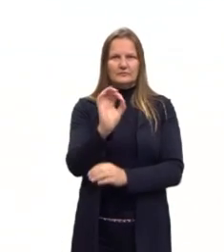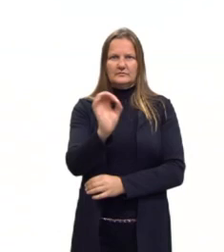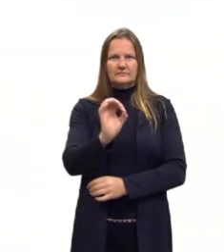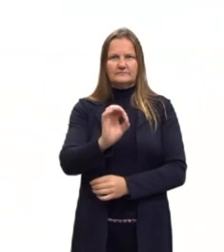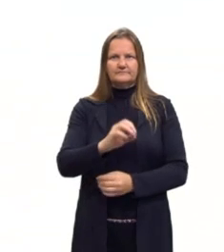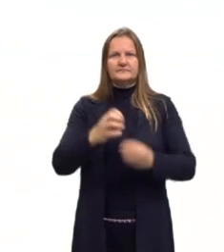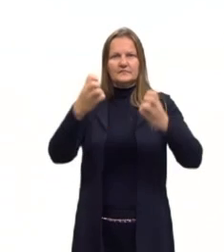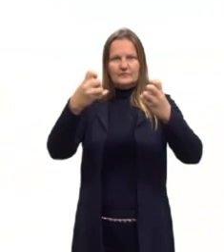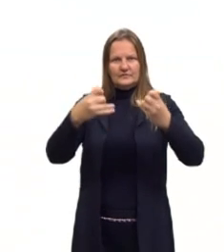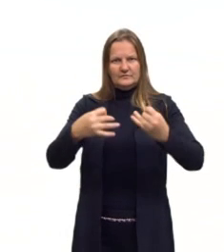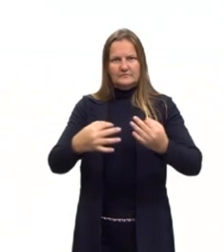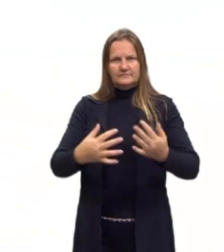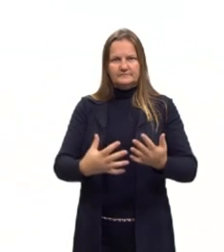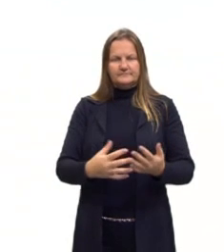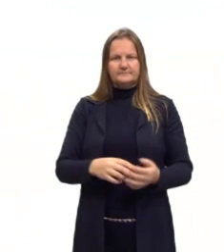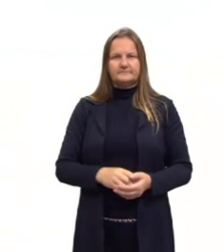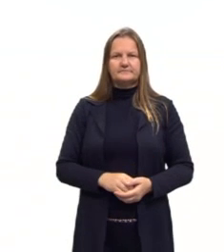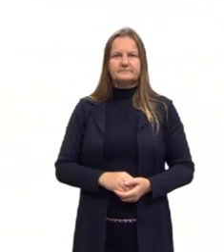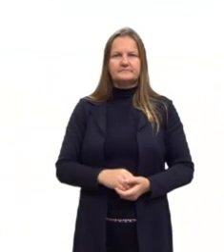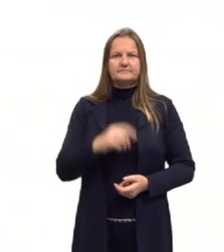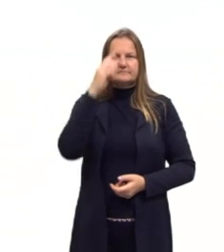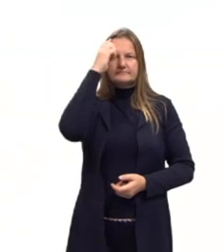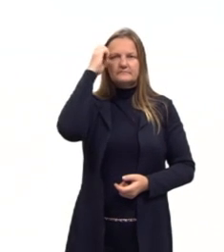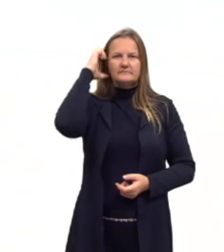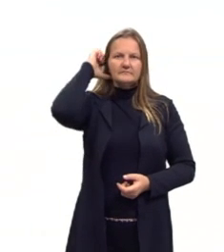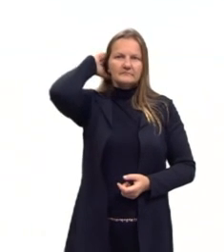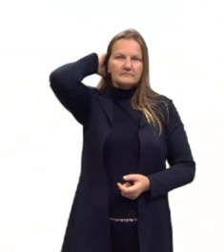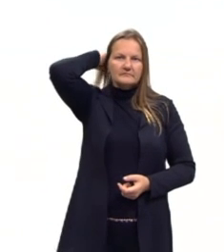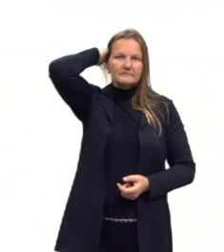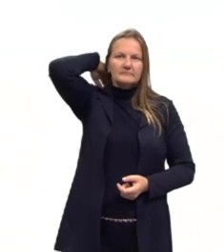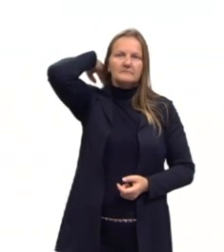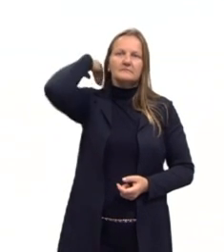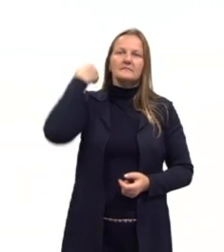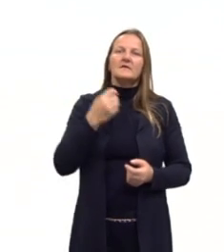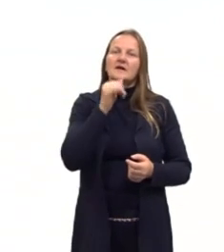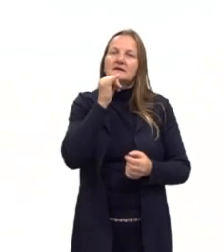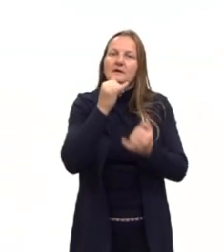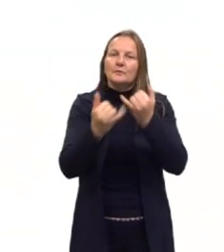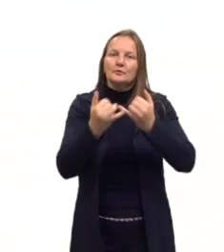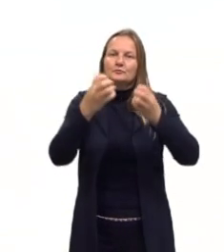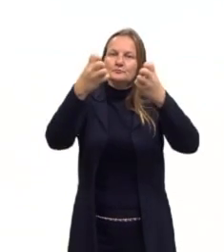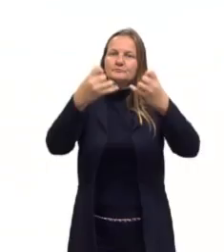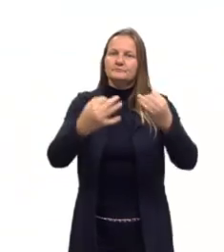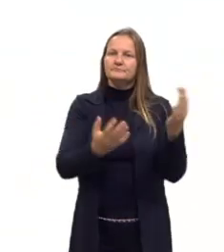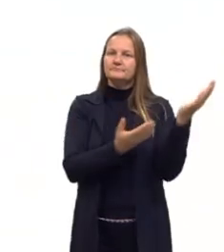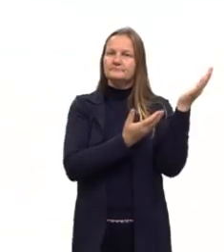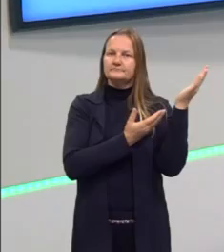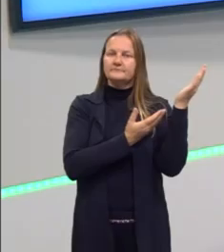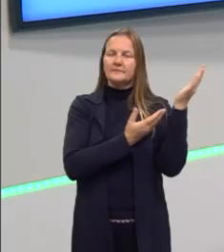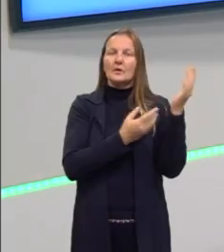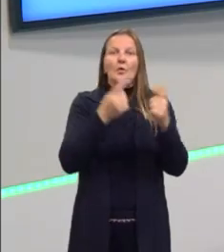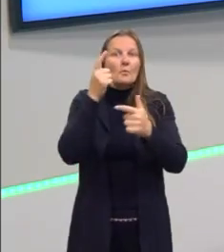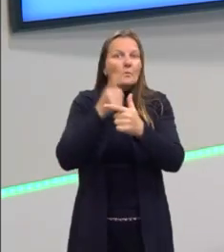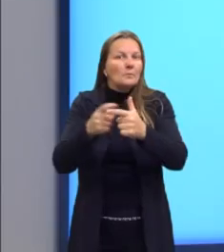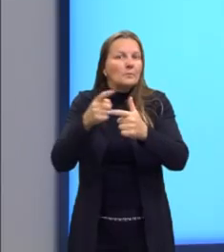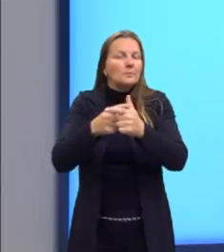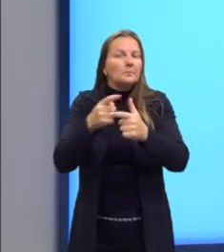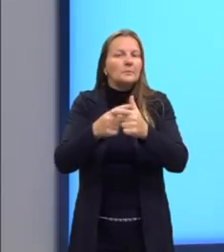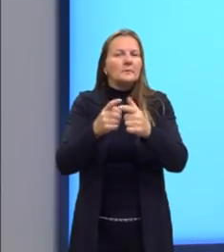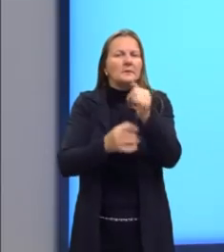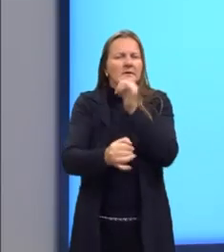para vocês. Mas aqui no primeiro, por exemplo, ele fala que um dos problemas do